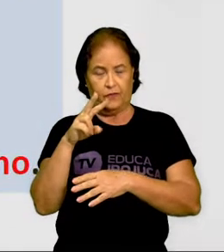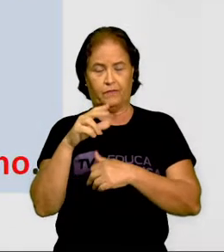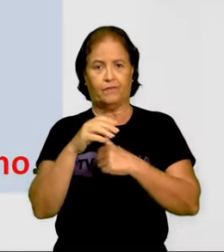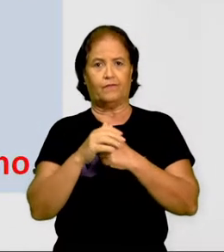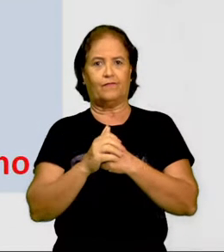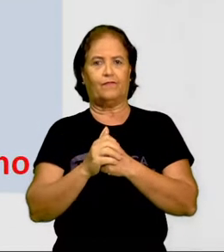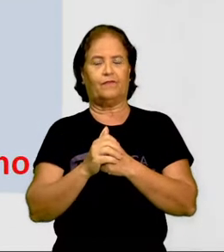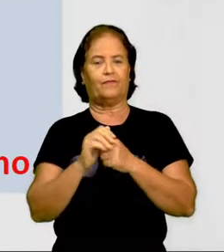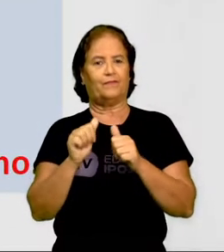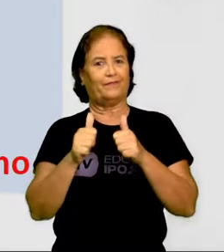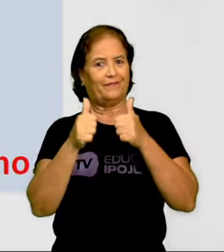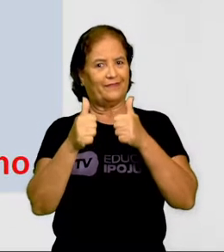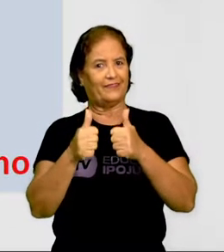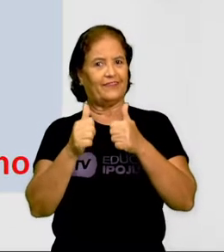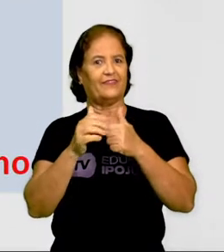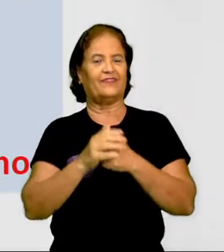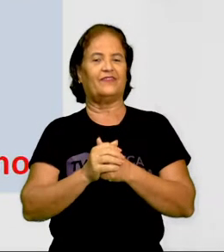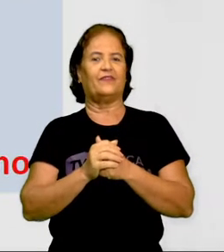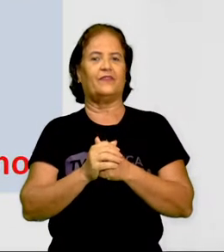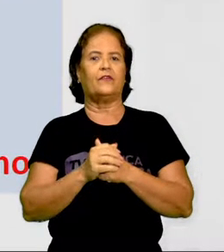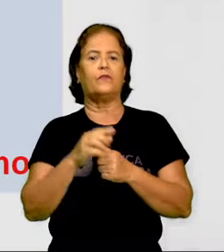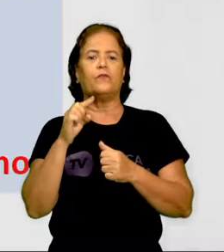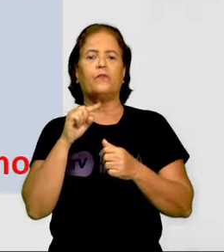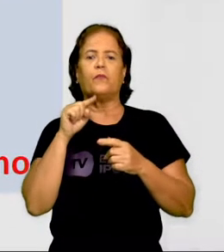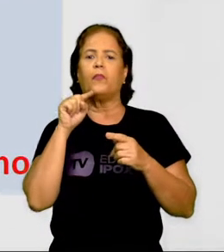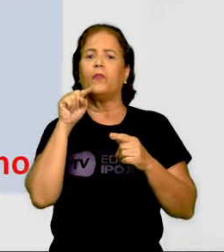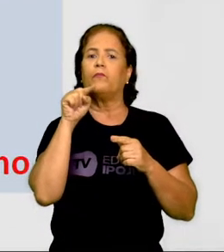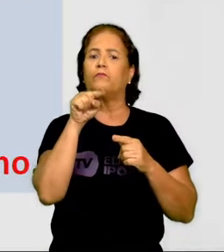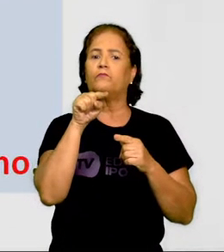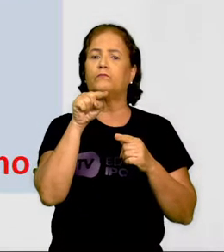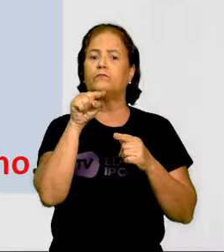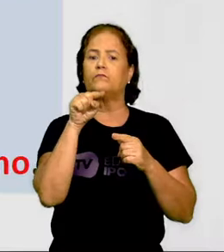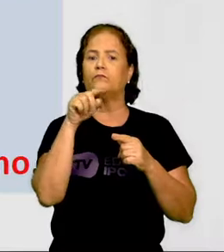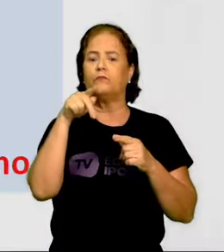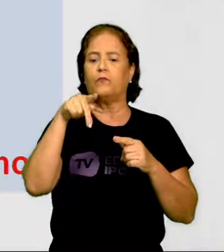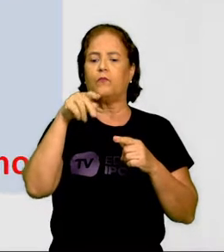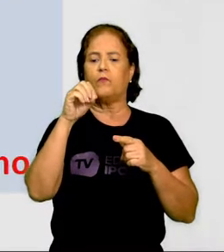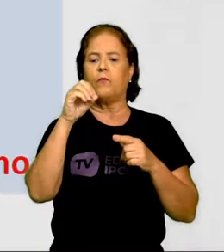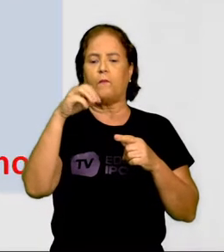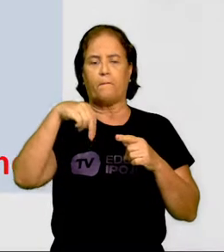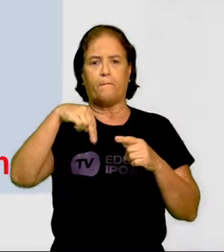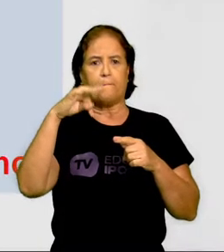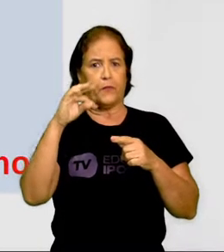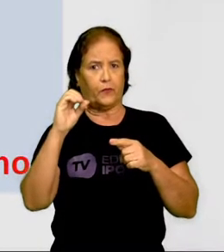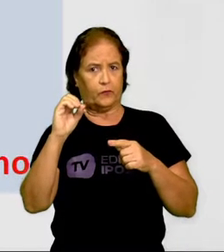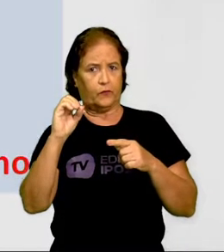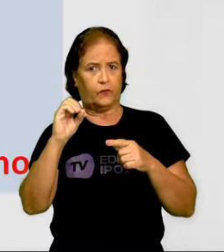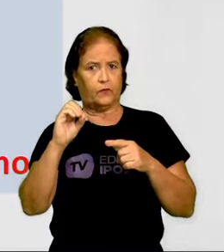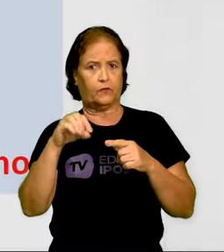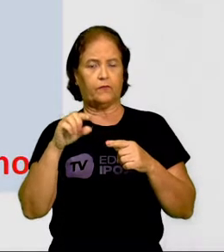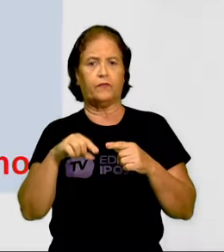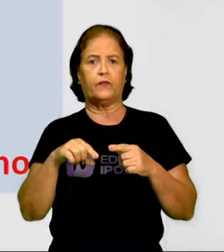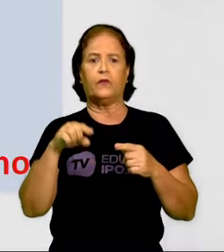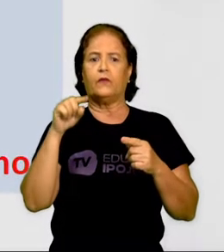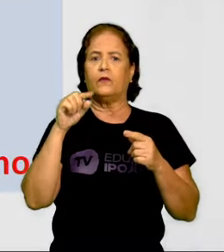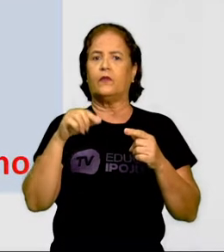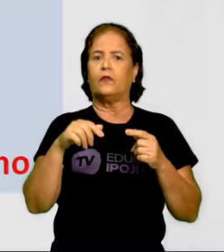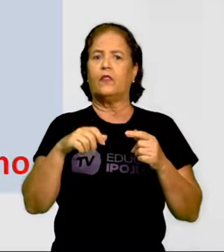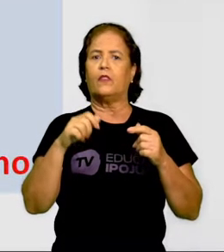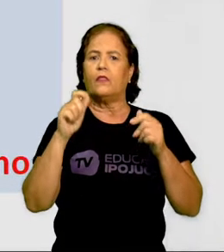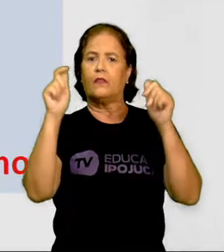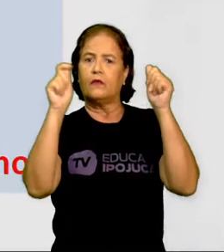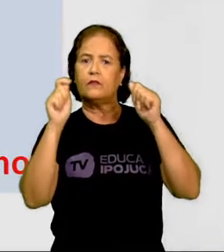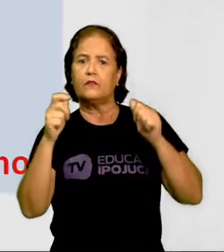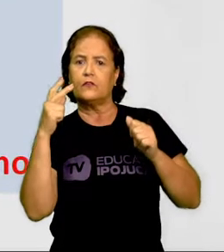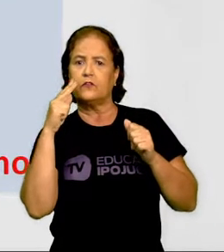E o ponto? Bom, nas artes visuais, nós podemos dizer que o ponto é um